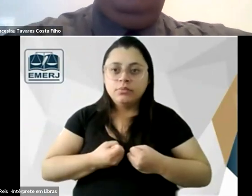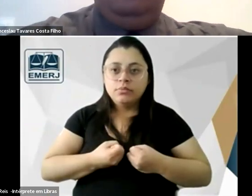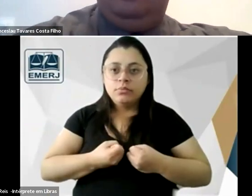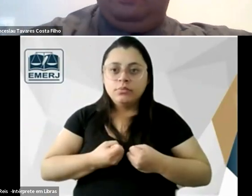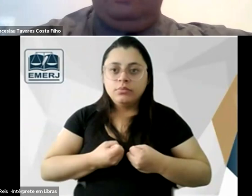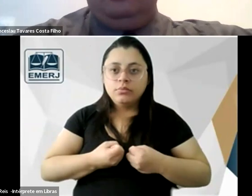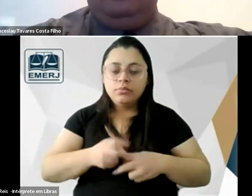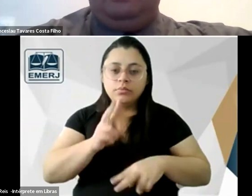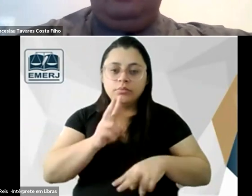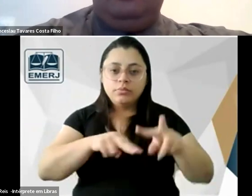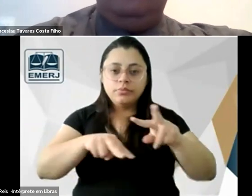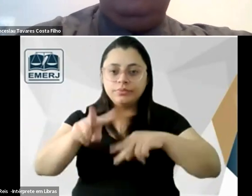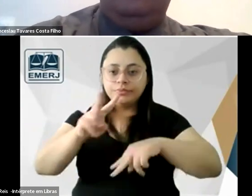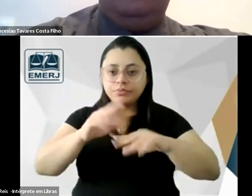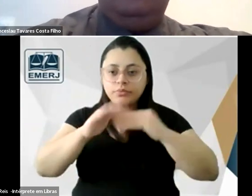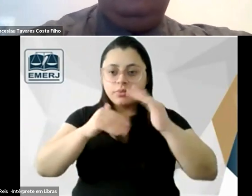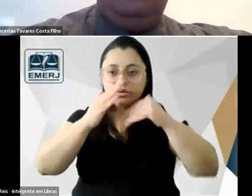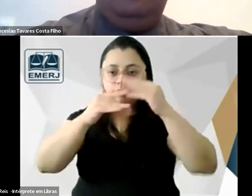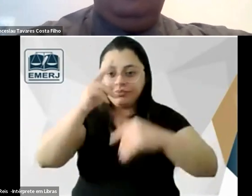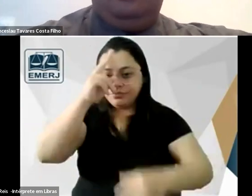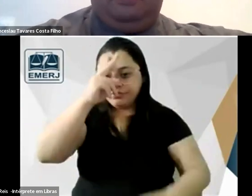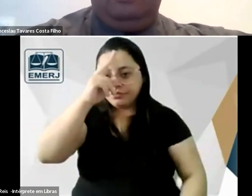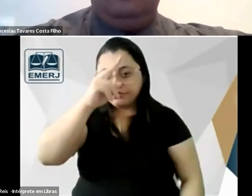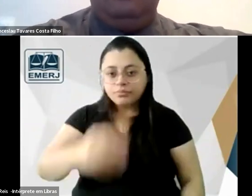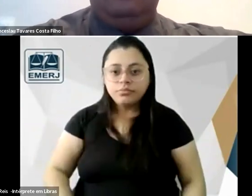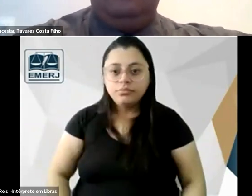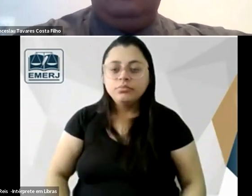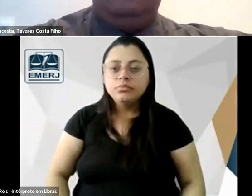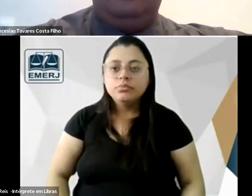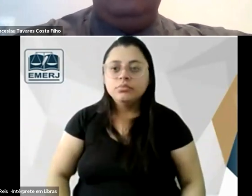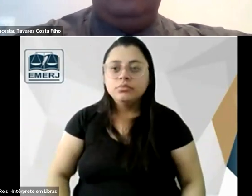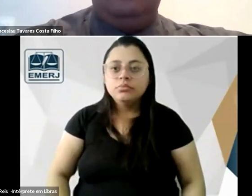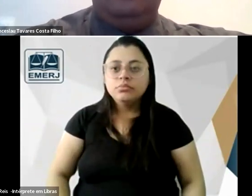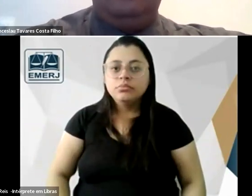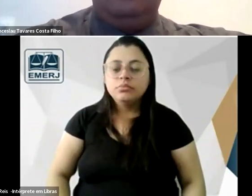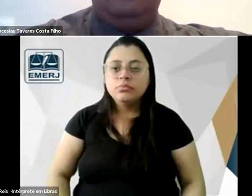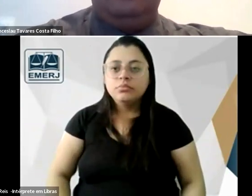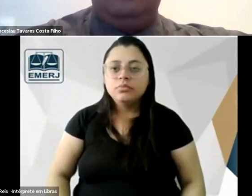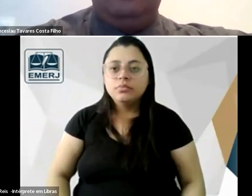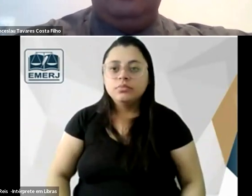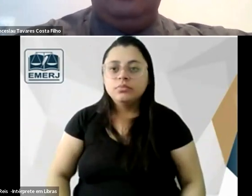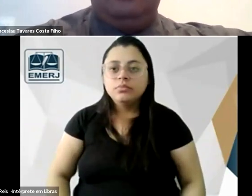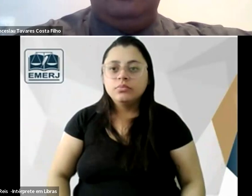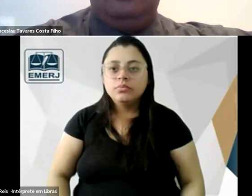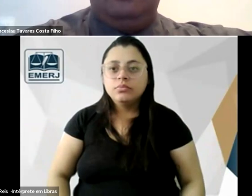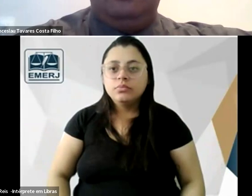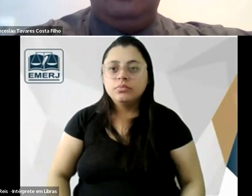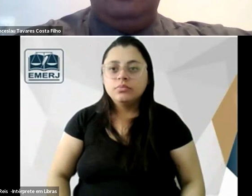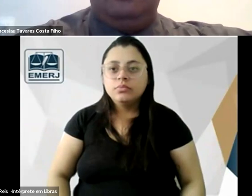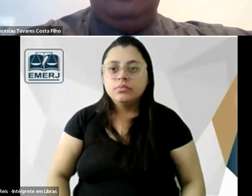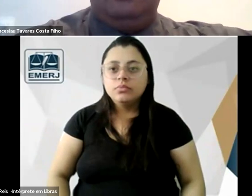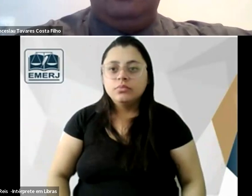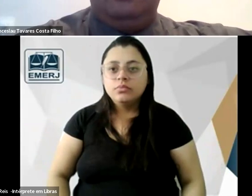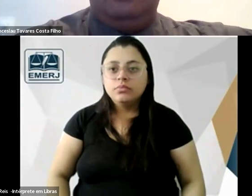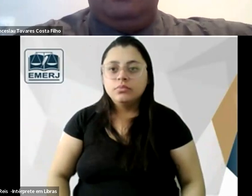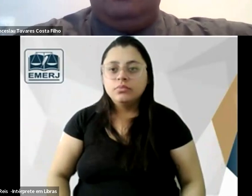visão da evolução da história digamos assim a dialética das ideias do ponto de vista hegeliano acho